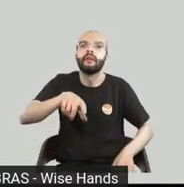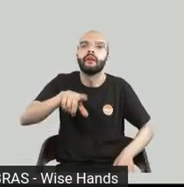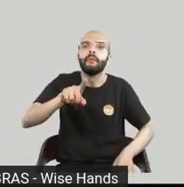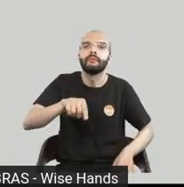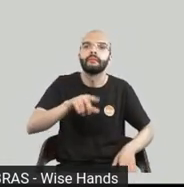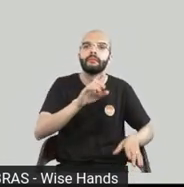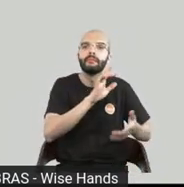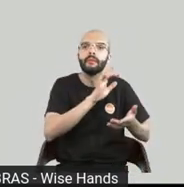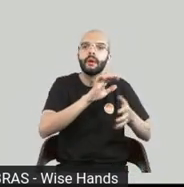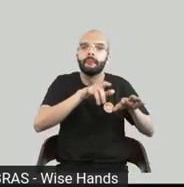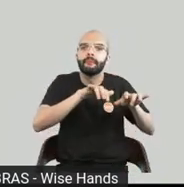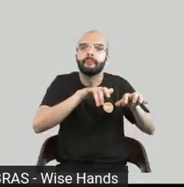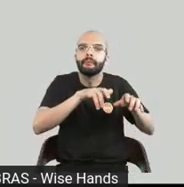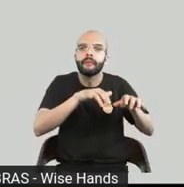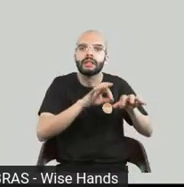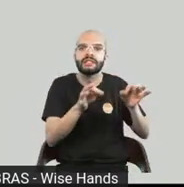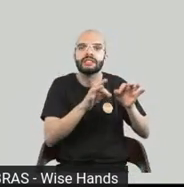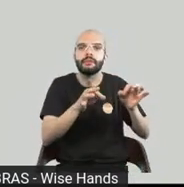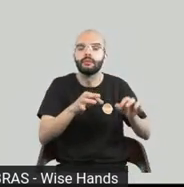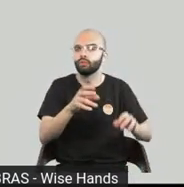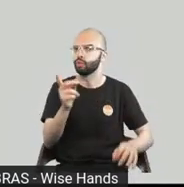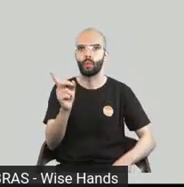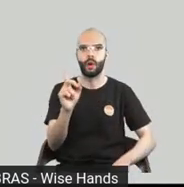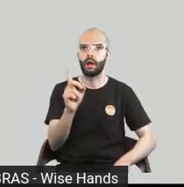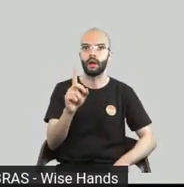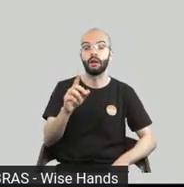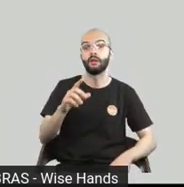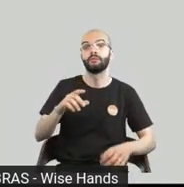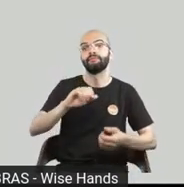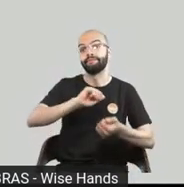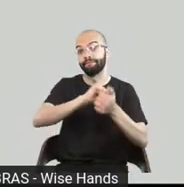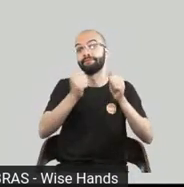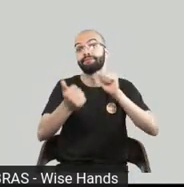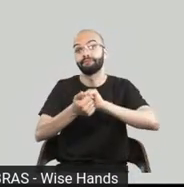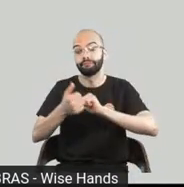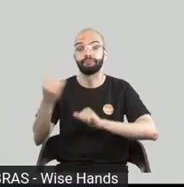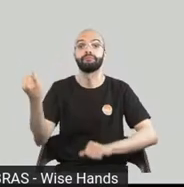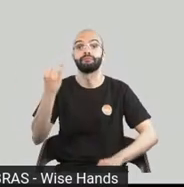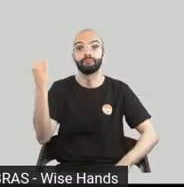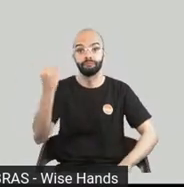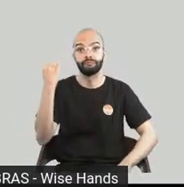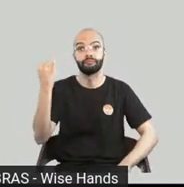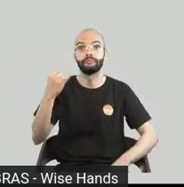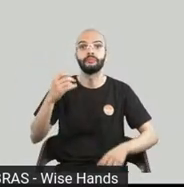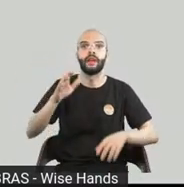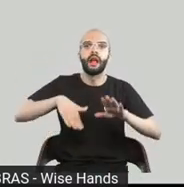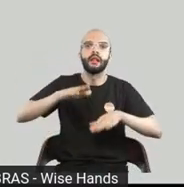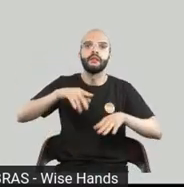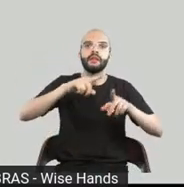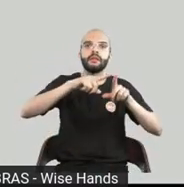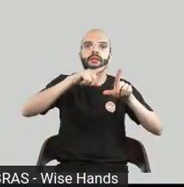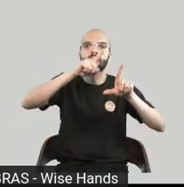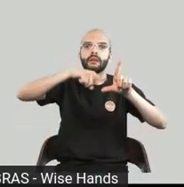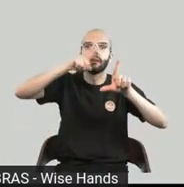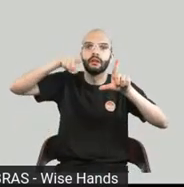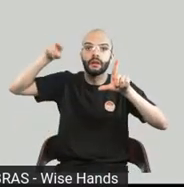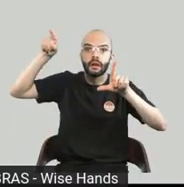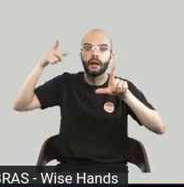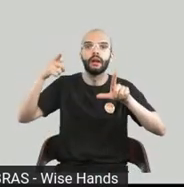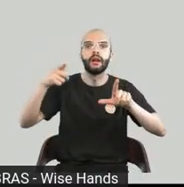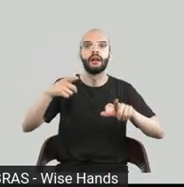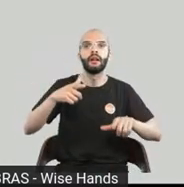menos adaptações livros ilustrados que tenham mais elementos como tabelas gráficos precisam de mais trabalho